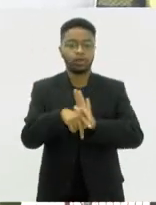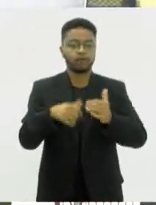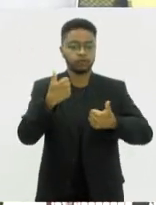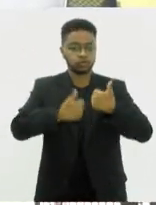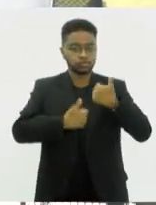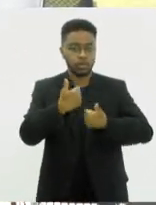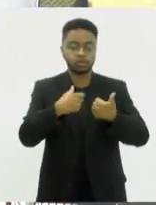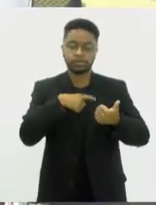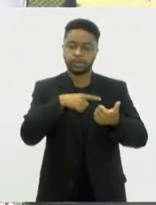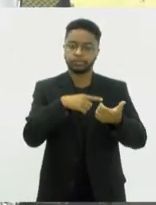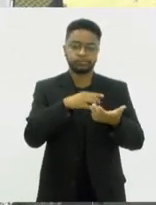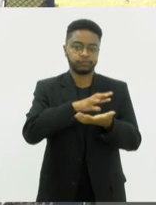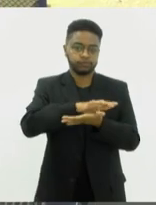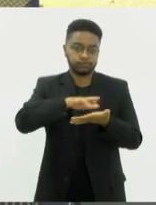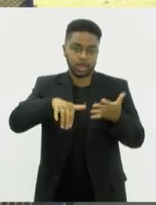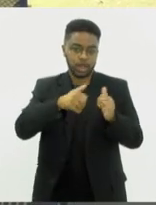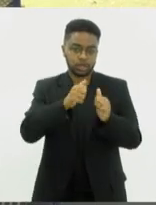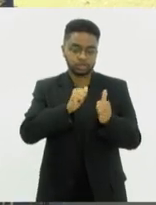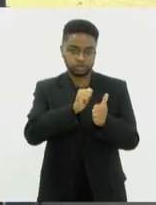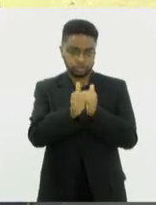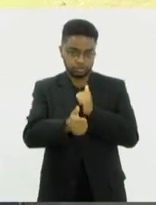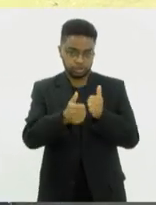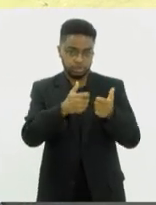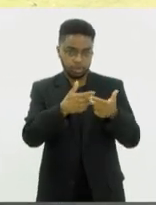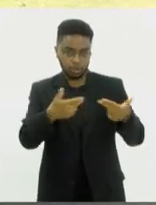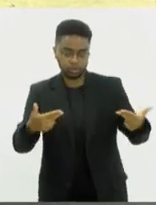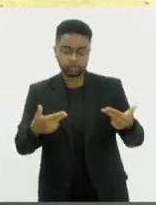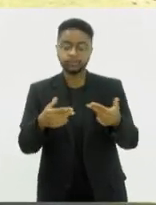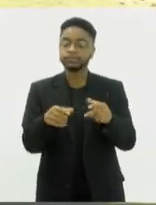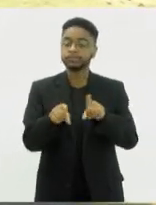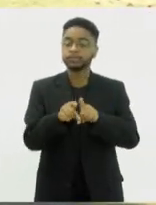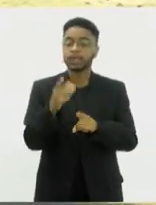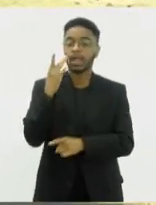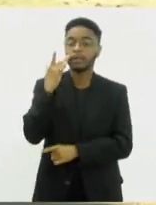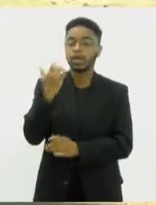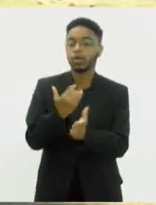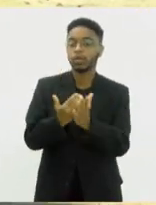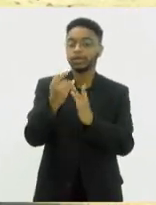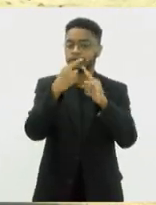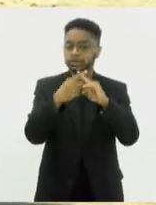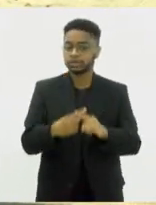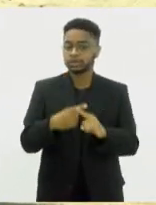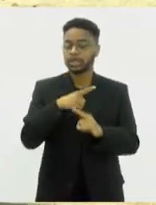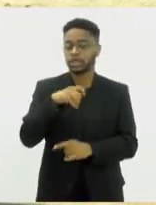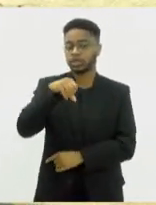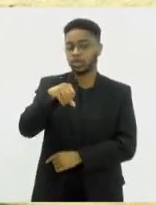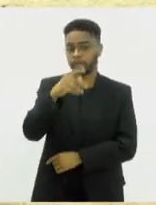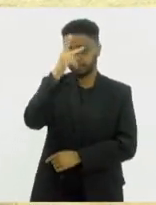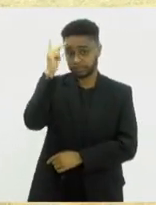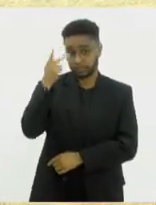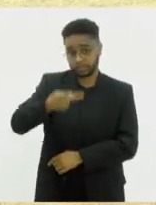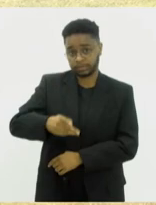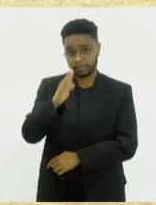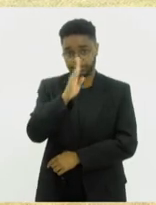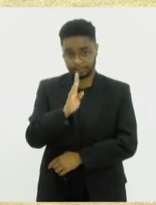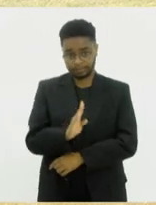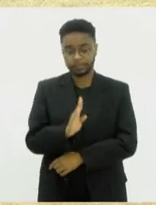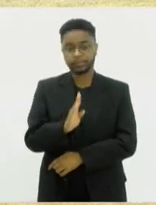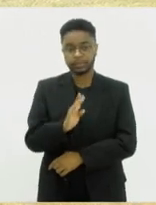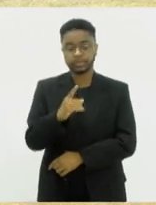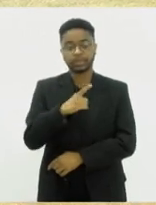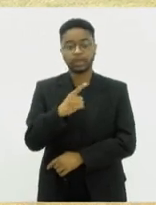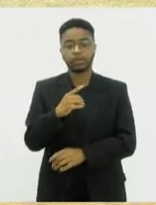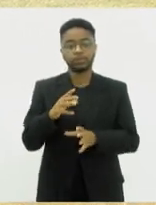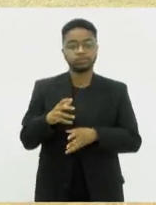competição, que começa amanhã, são nove brasileiros, né? Você citou 144 golfistas e